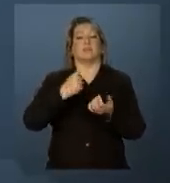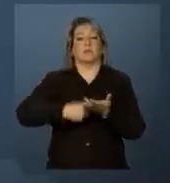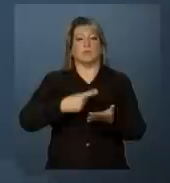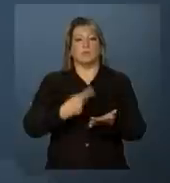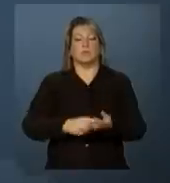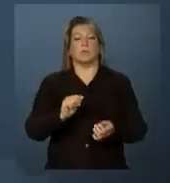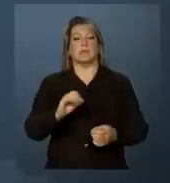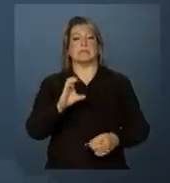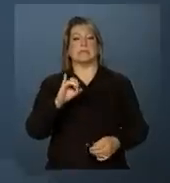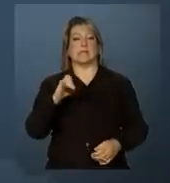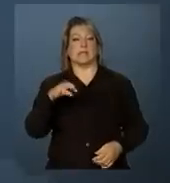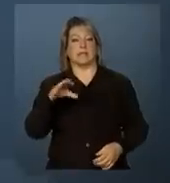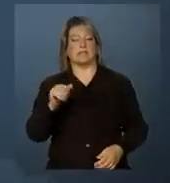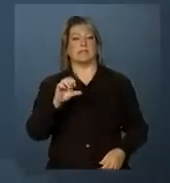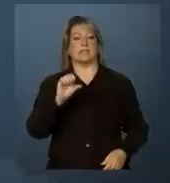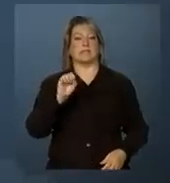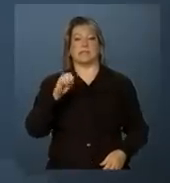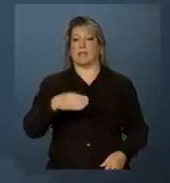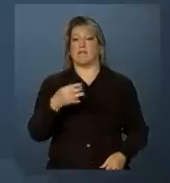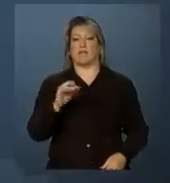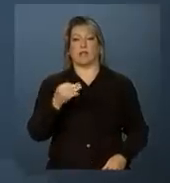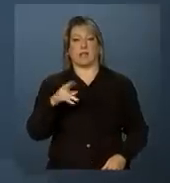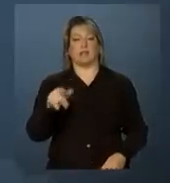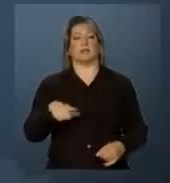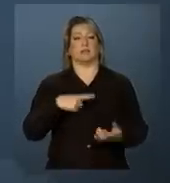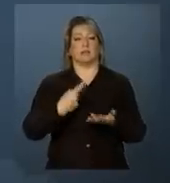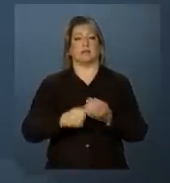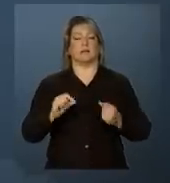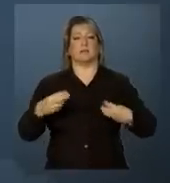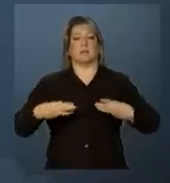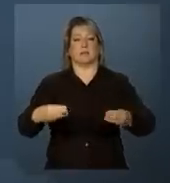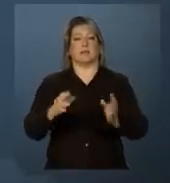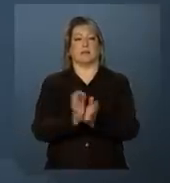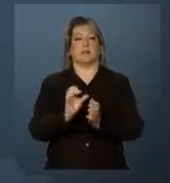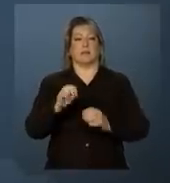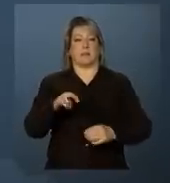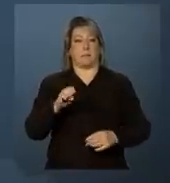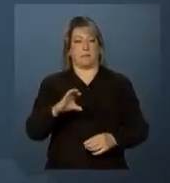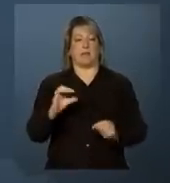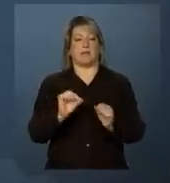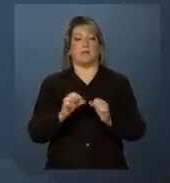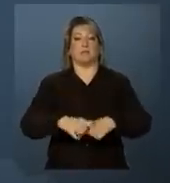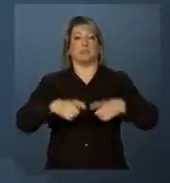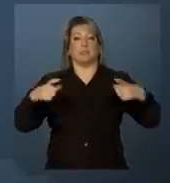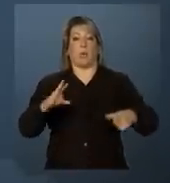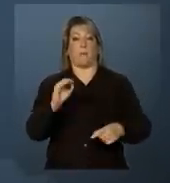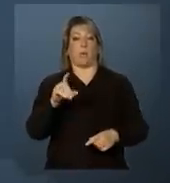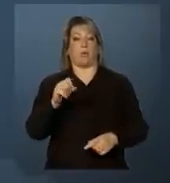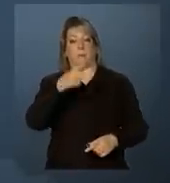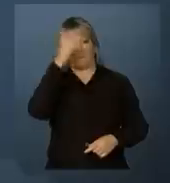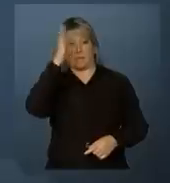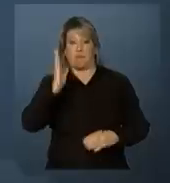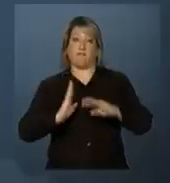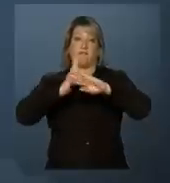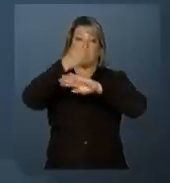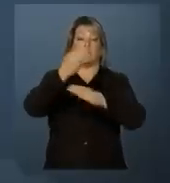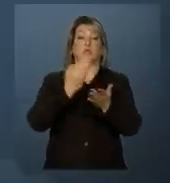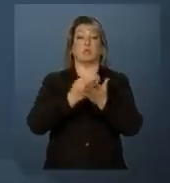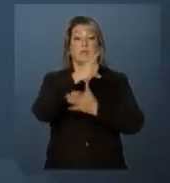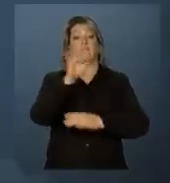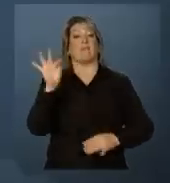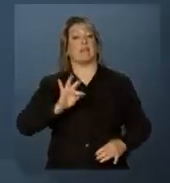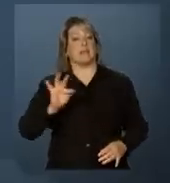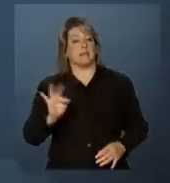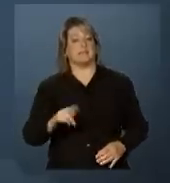Fronteiras do Ministério da Educação amplie a oferta de bolsas para brasileiros interessados em estudar na